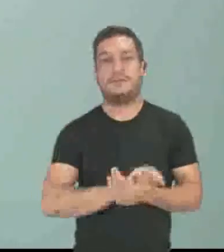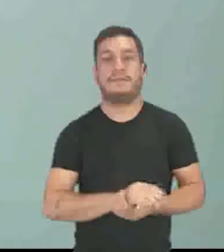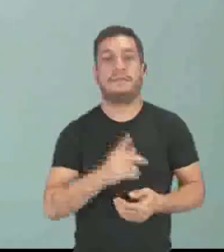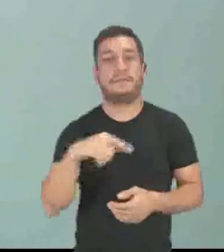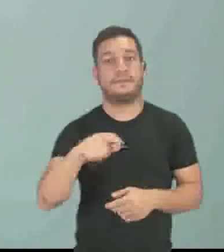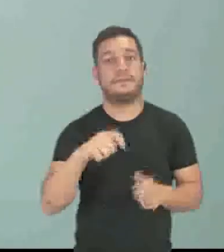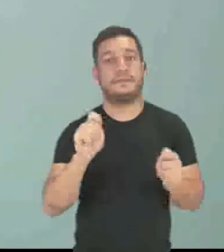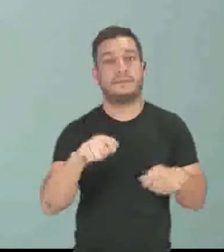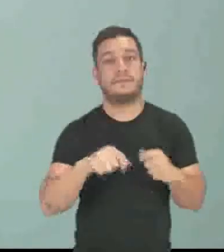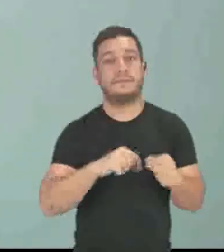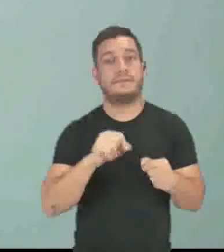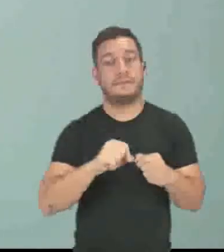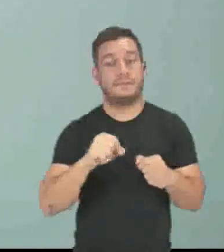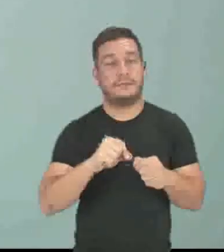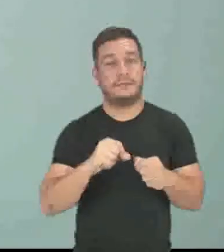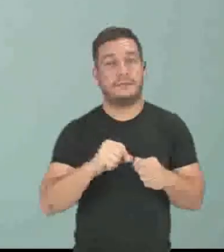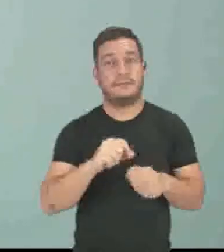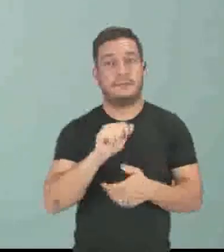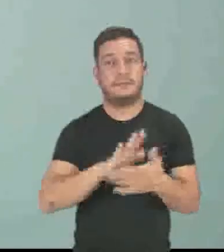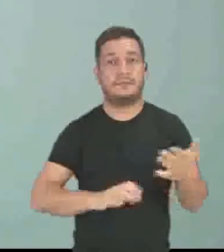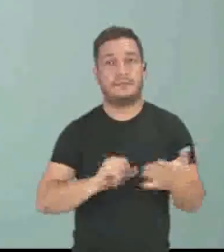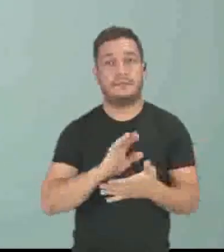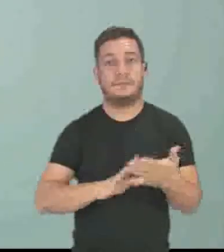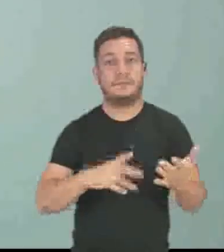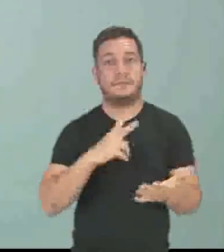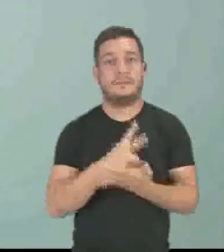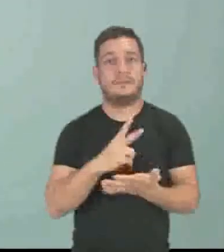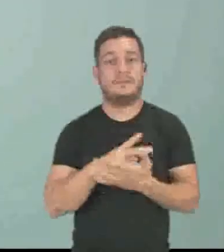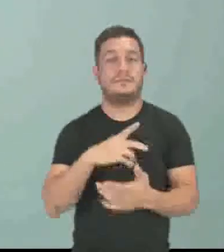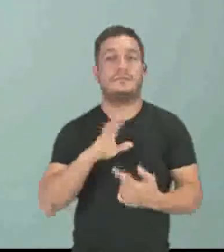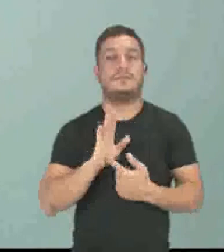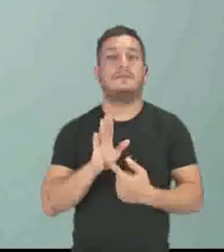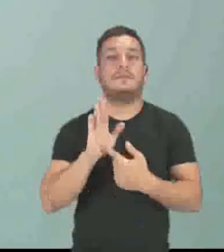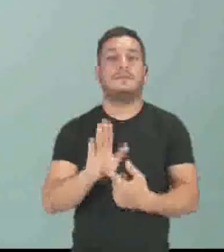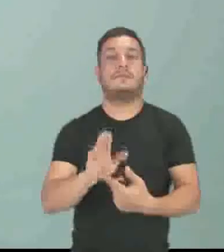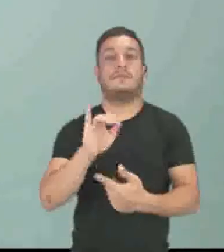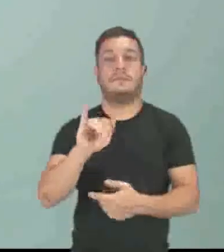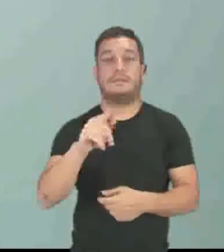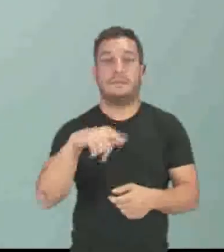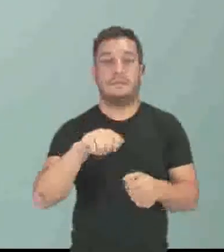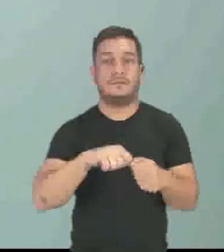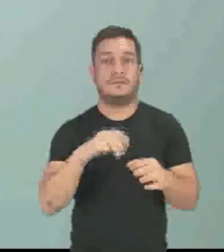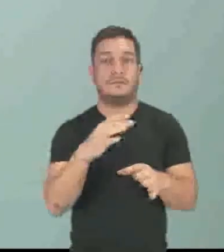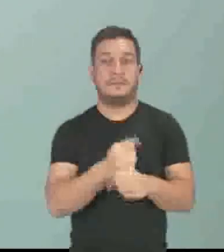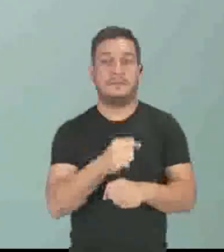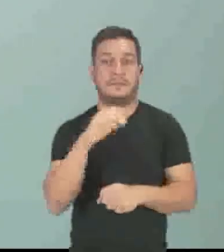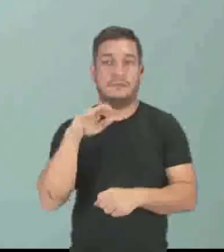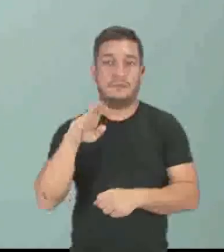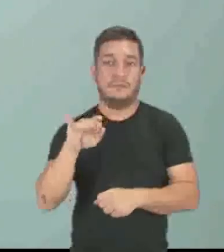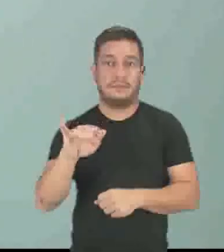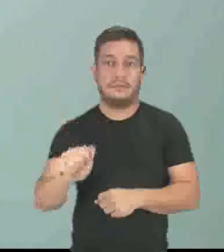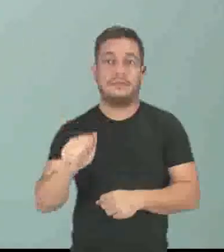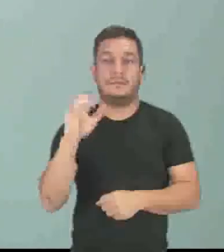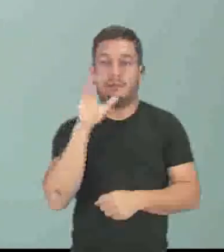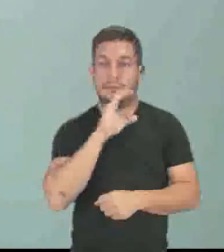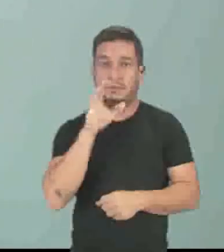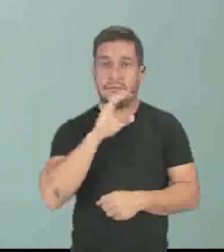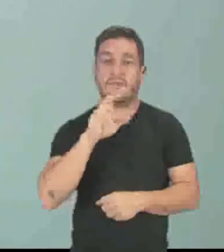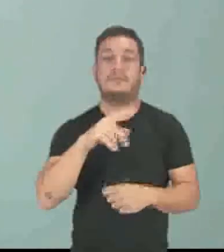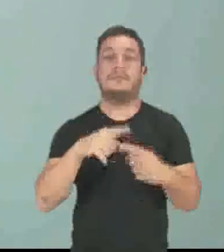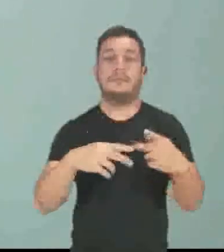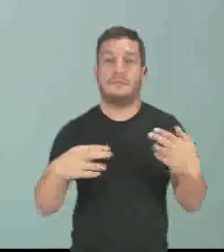Para que você faça isso, o exercício vai ter sempre que ele indicar se você vai calcular a velocidade média das